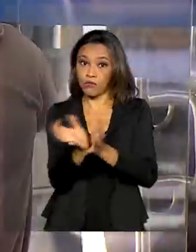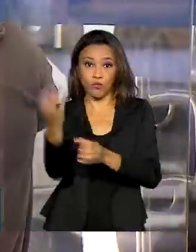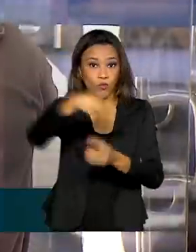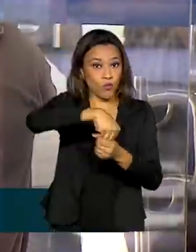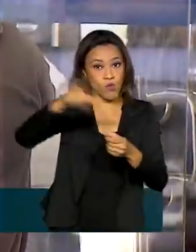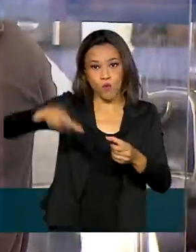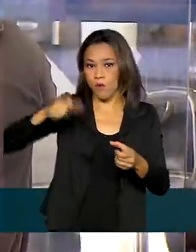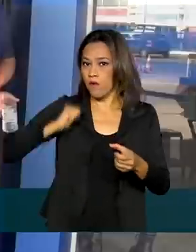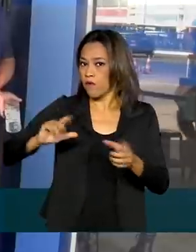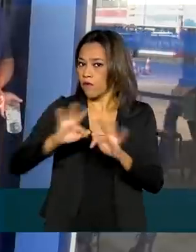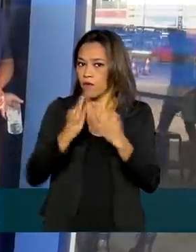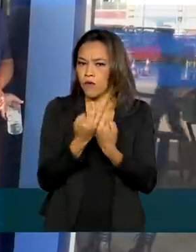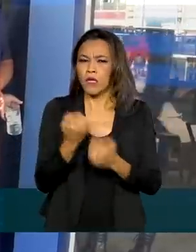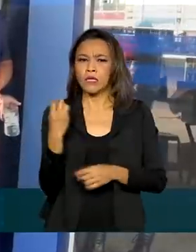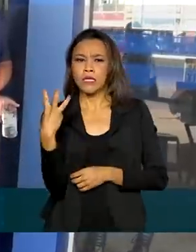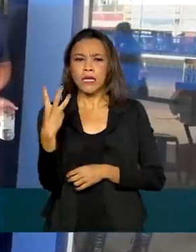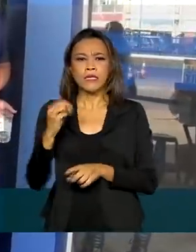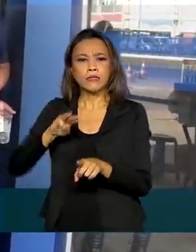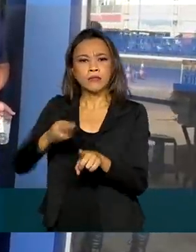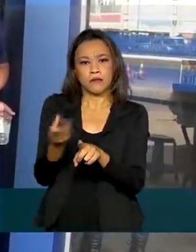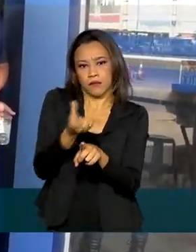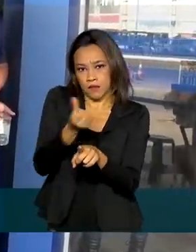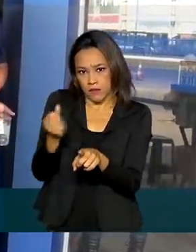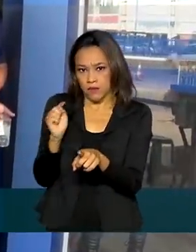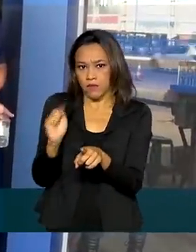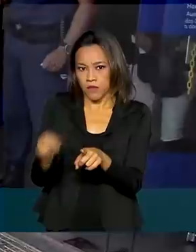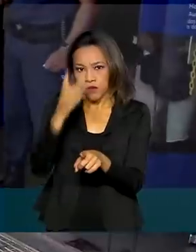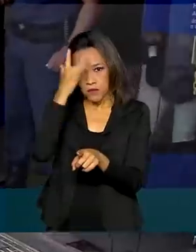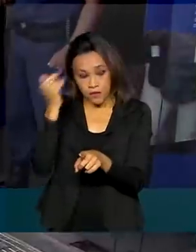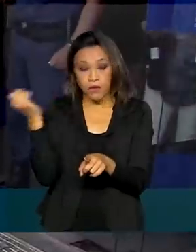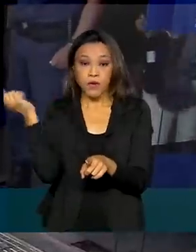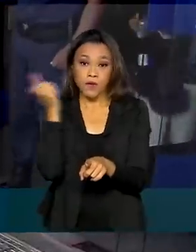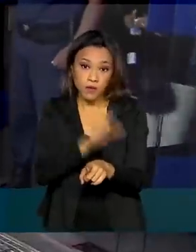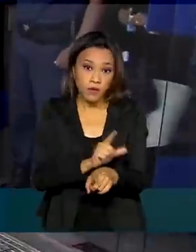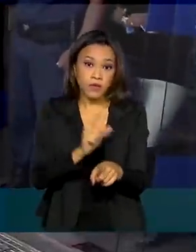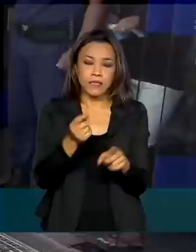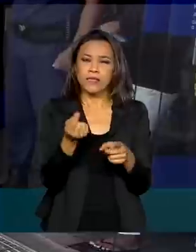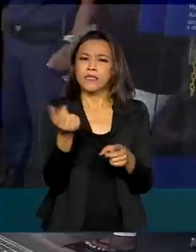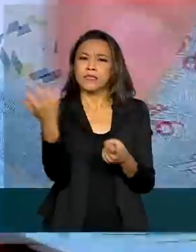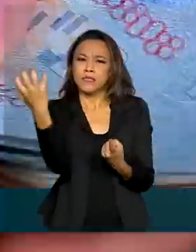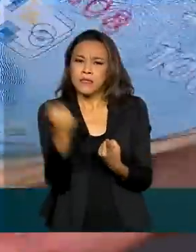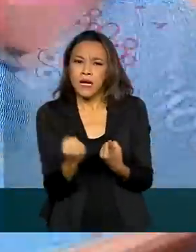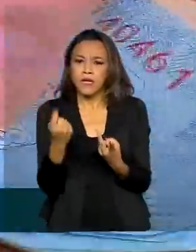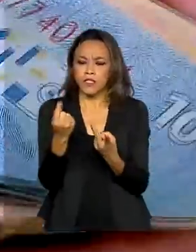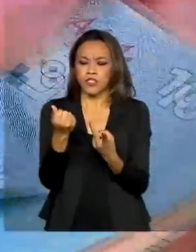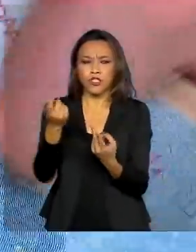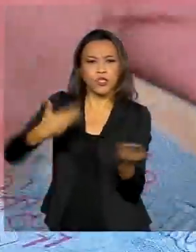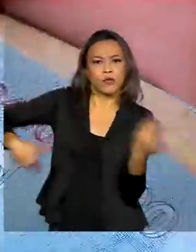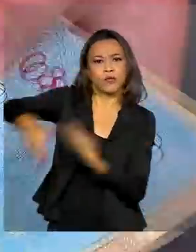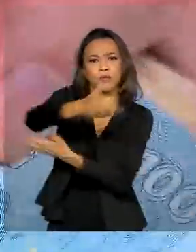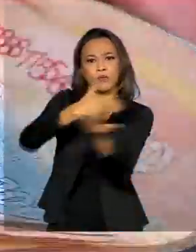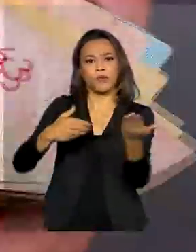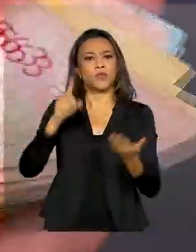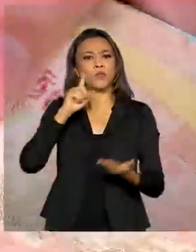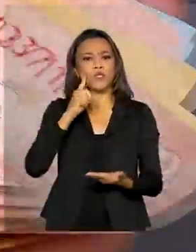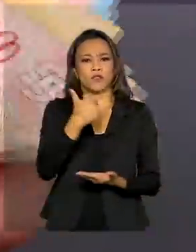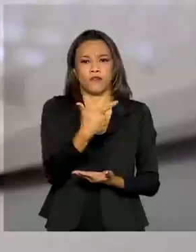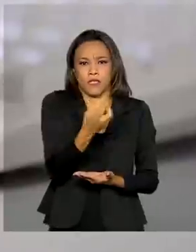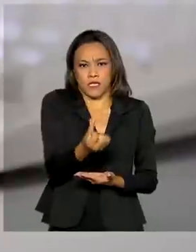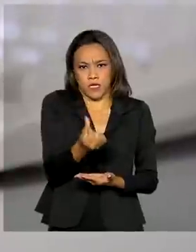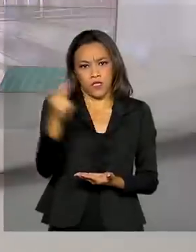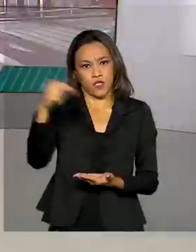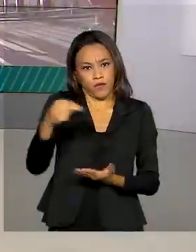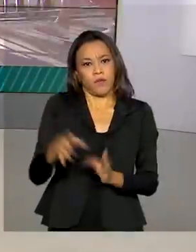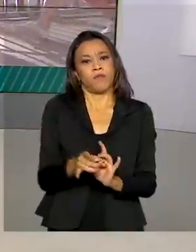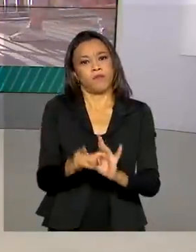3 milhões e 600 mil pessoas serão beneficiadas. Os saques e transferências serão liberados em 26 de novembro.